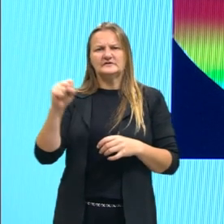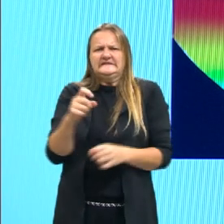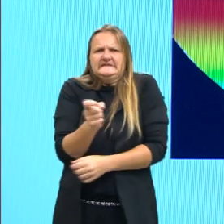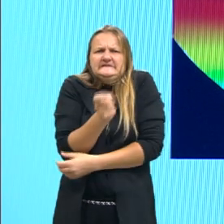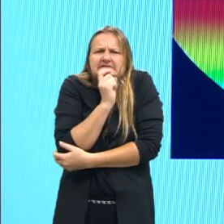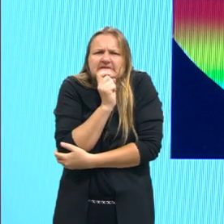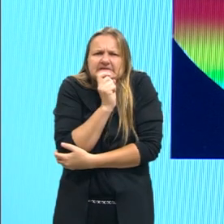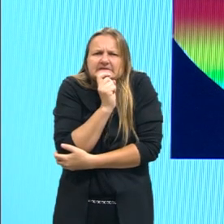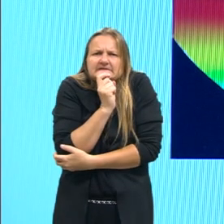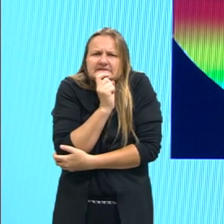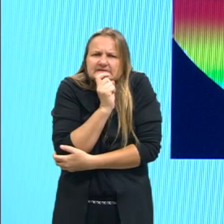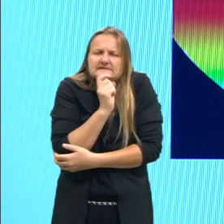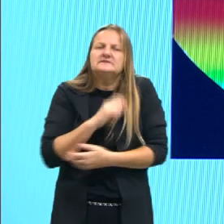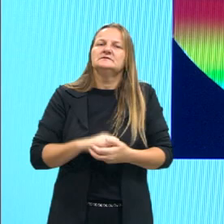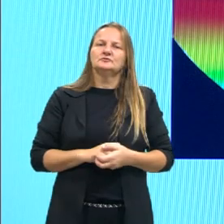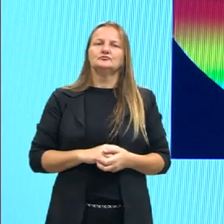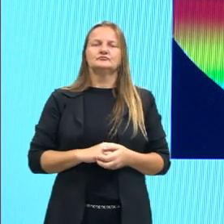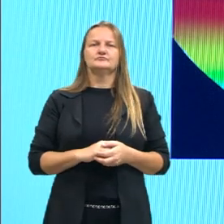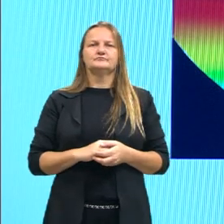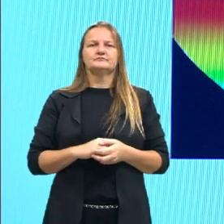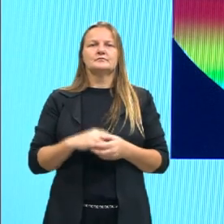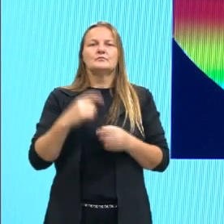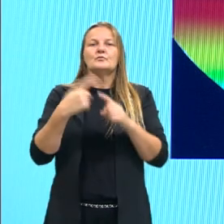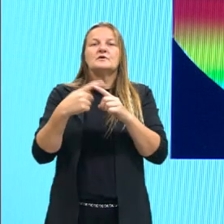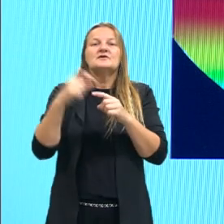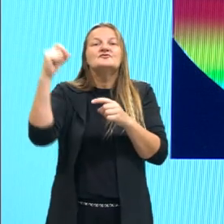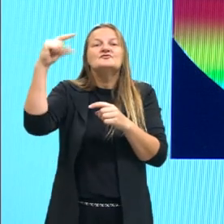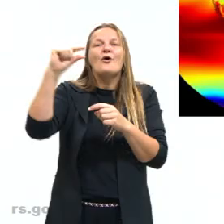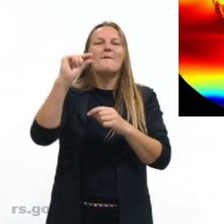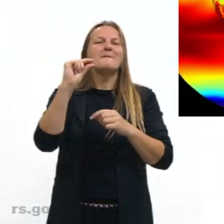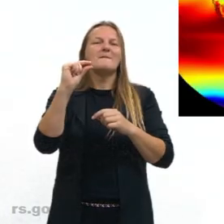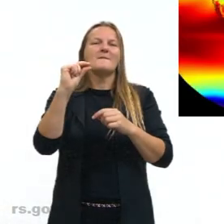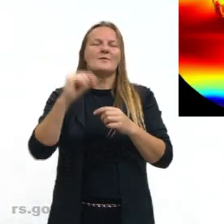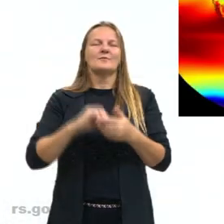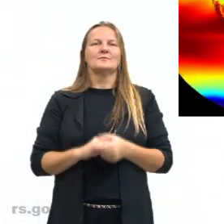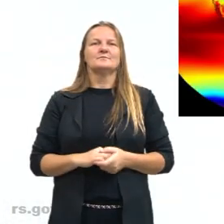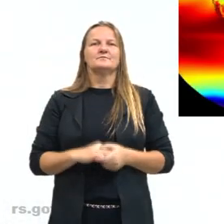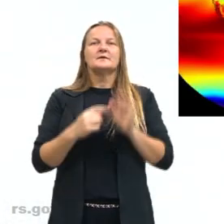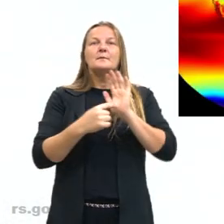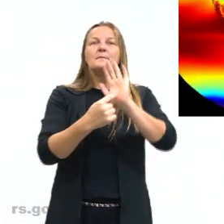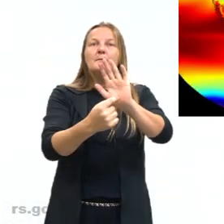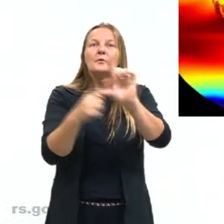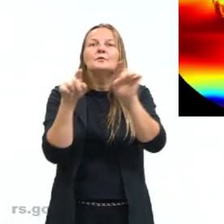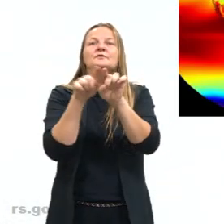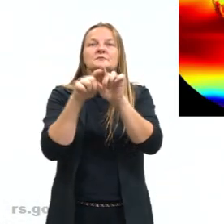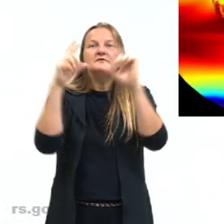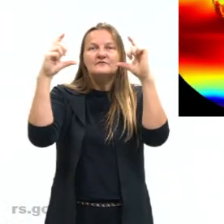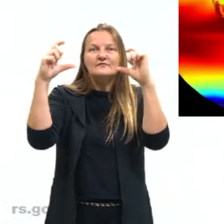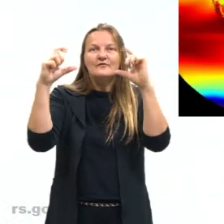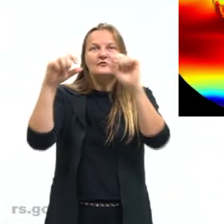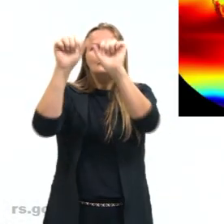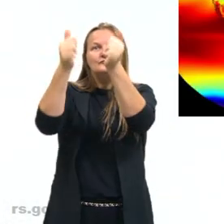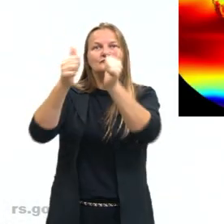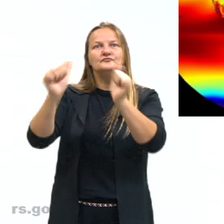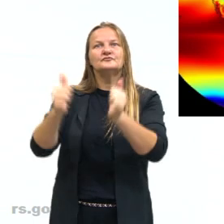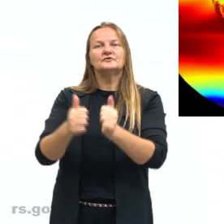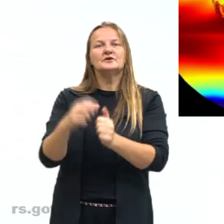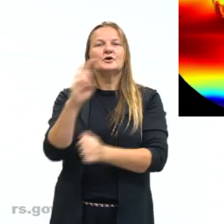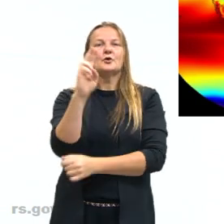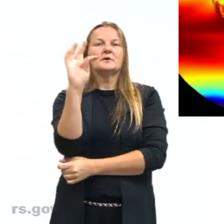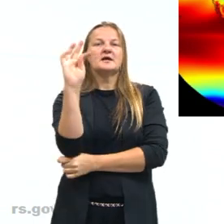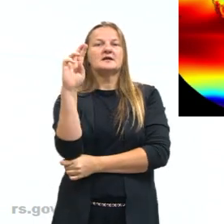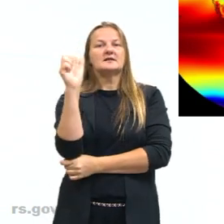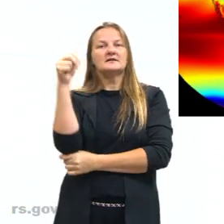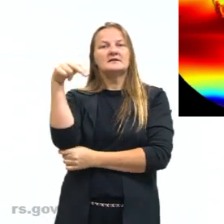de horas solares, tá. Vou mostrar essa aqui, ó, o bom e velho translação, ó, gurizada.